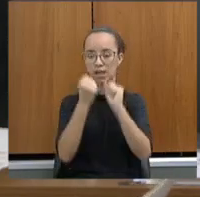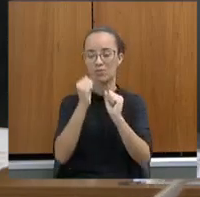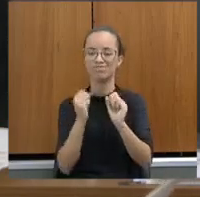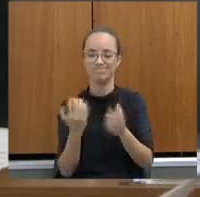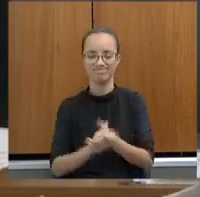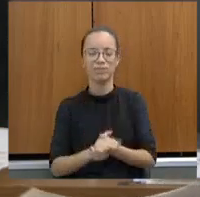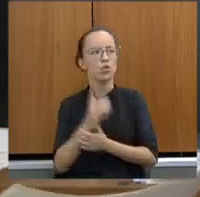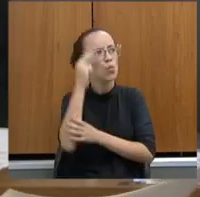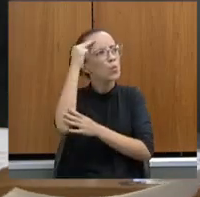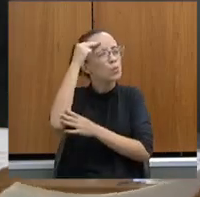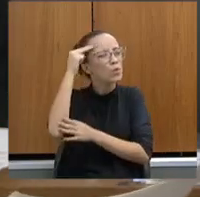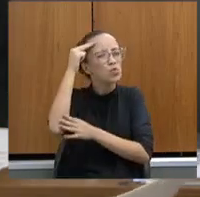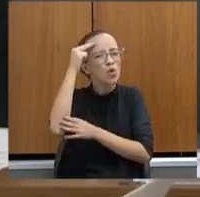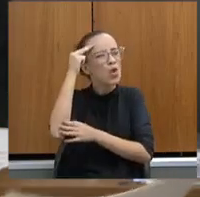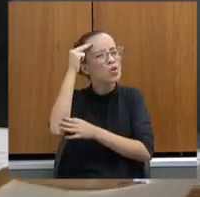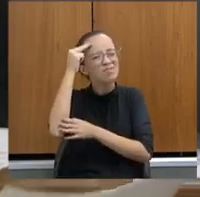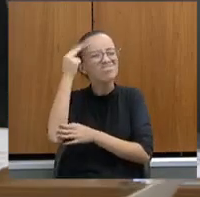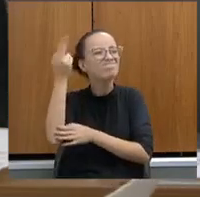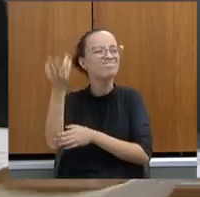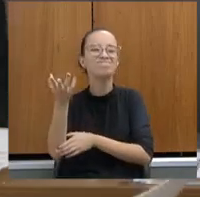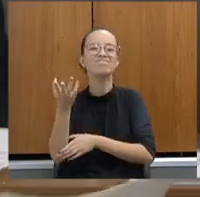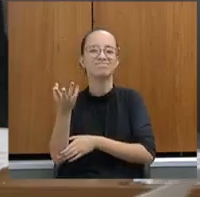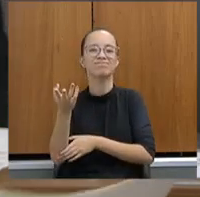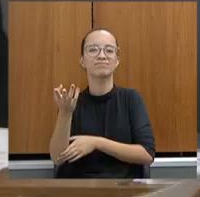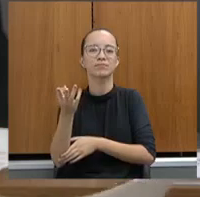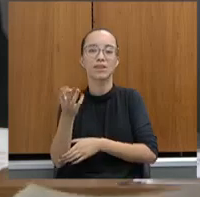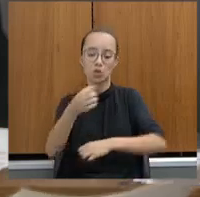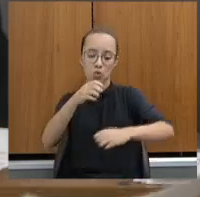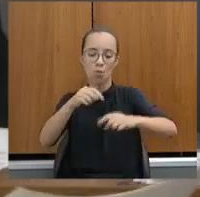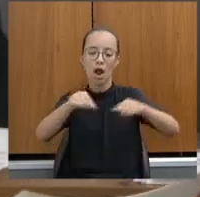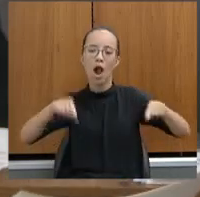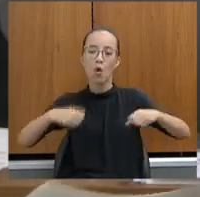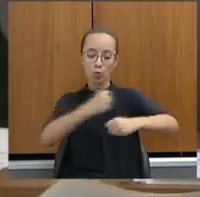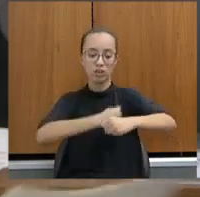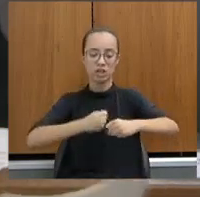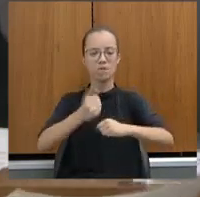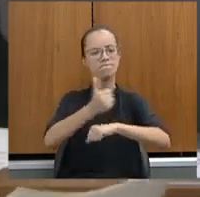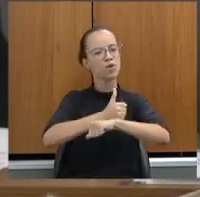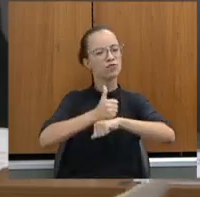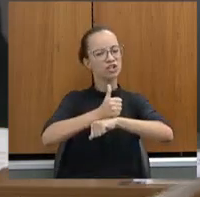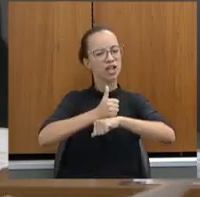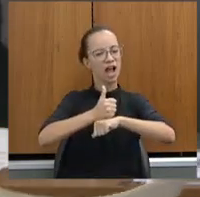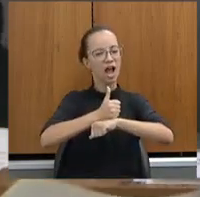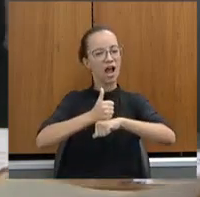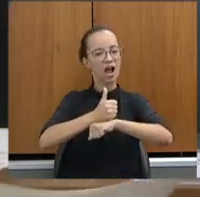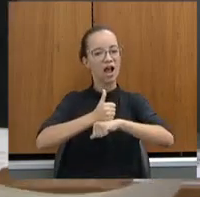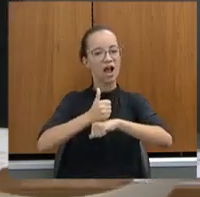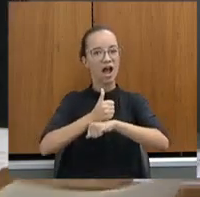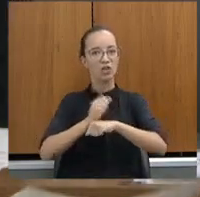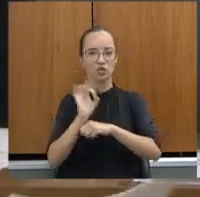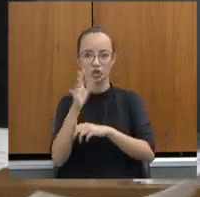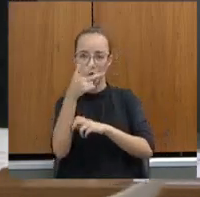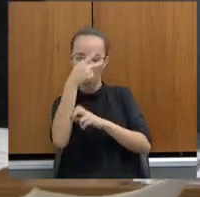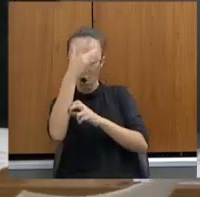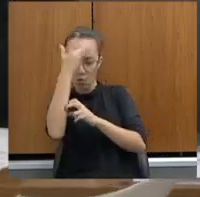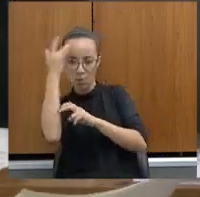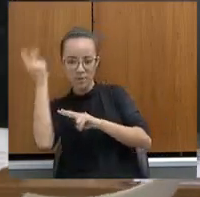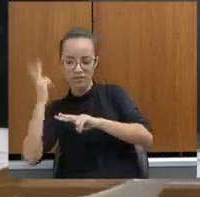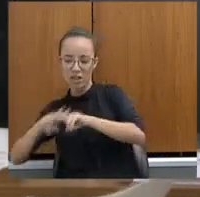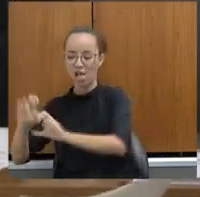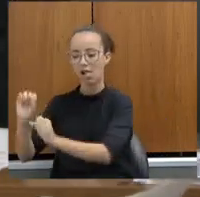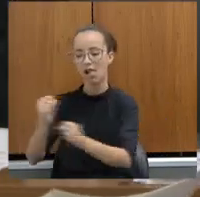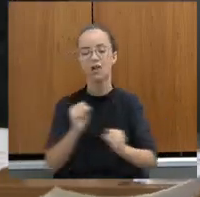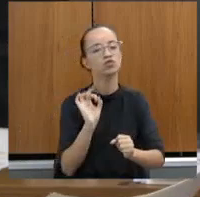O meu sonho sempre foi trazer de volta uma cozinha, mas é uma cozinha profissional, uma cozinha industrial. Não é o preso faxina, que é bom de fazer um hambúrguer, não é isso,